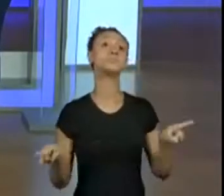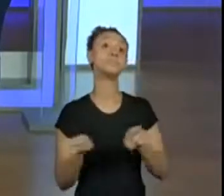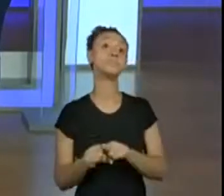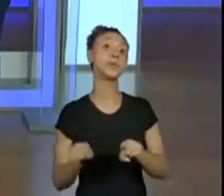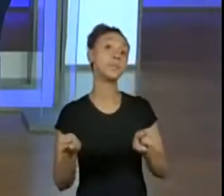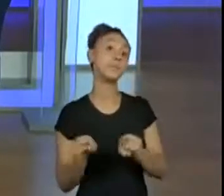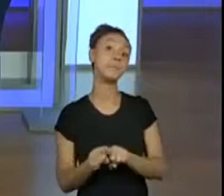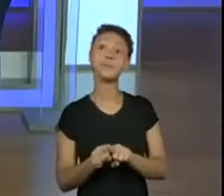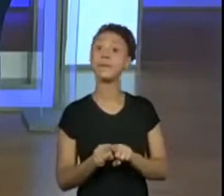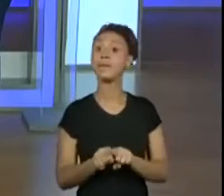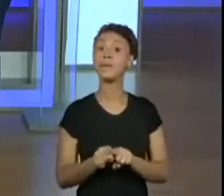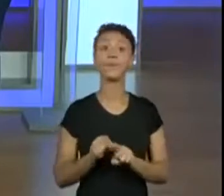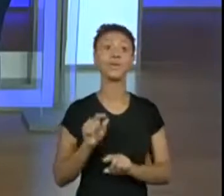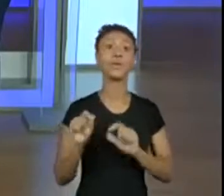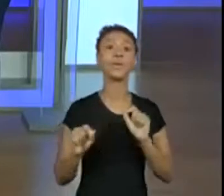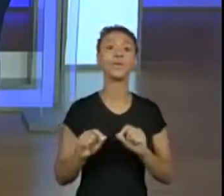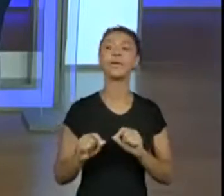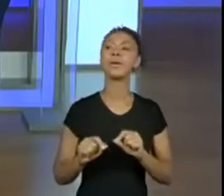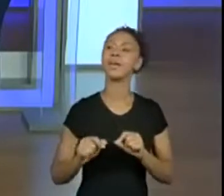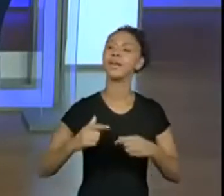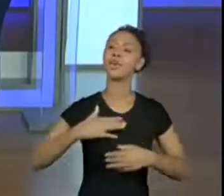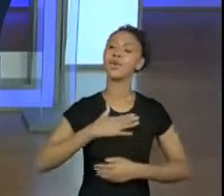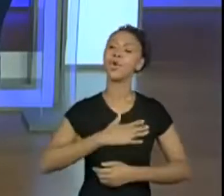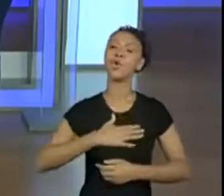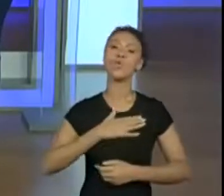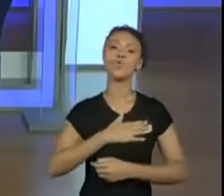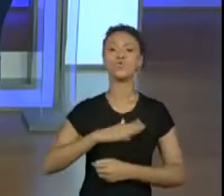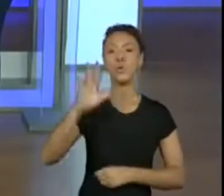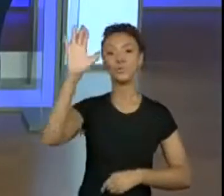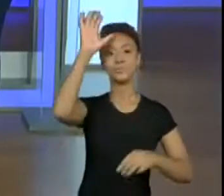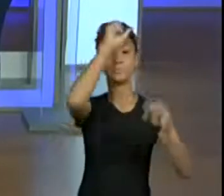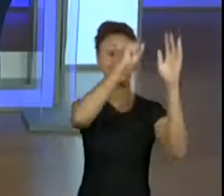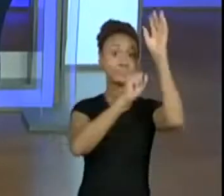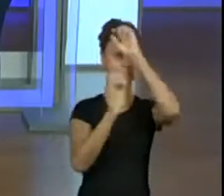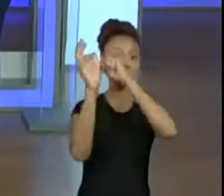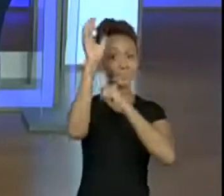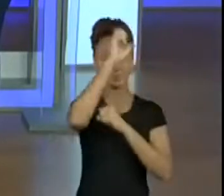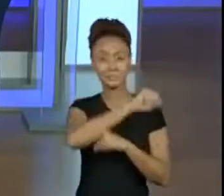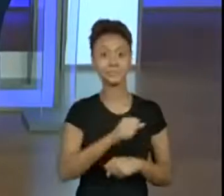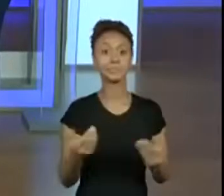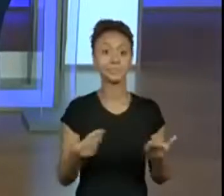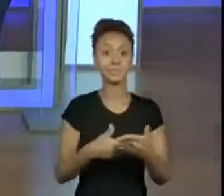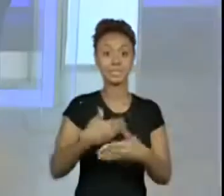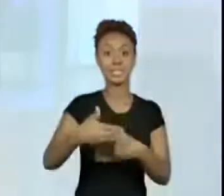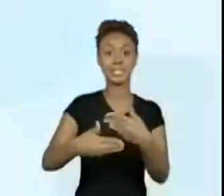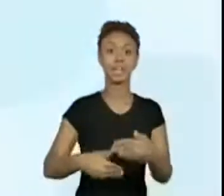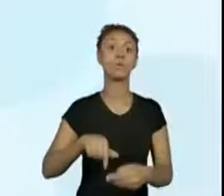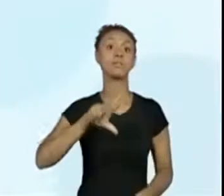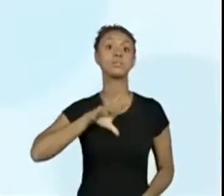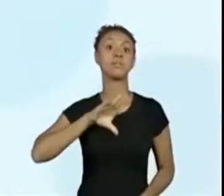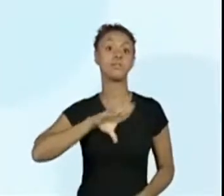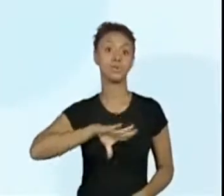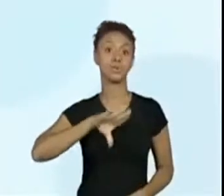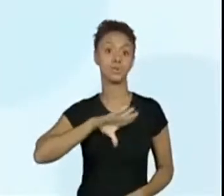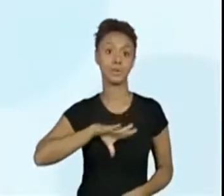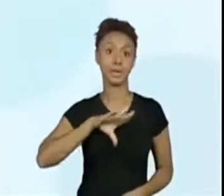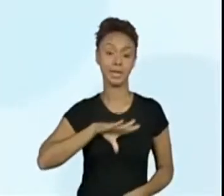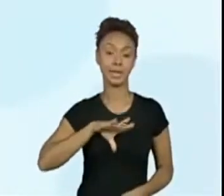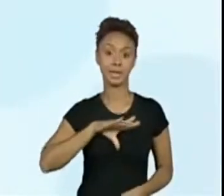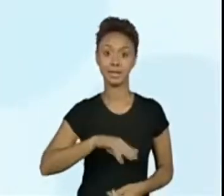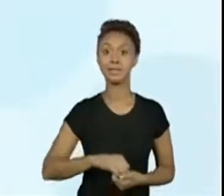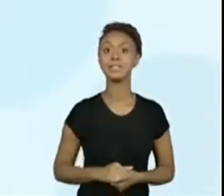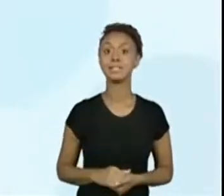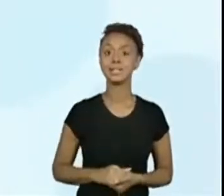que só aula, um espaço agradável para aprender. Nós estamos na sequência de língua portuguesa, nós vamos fazer